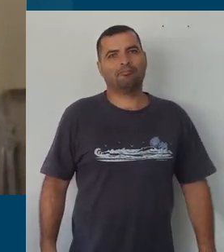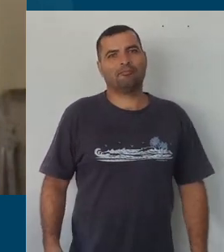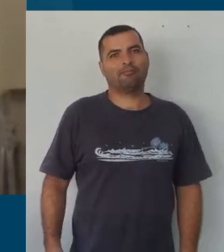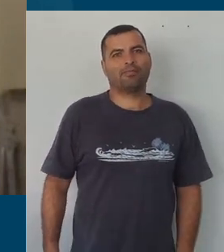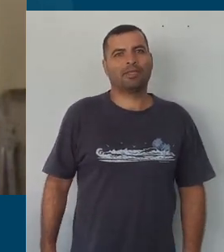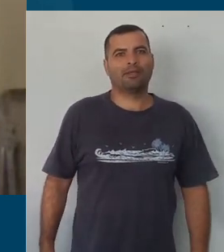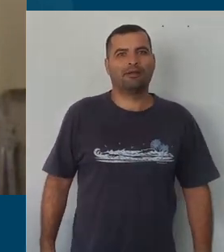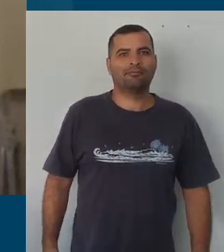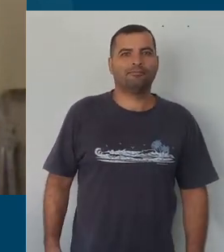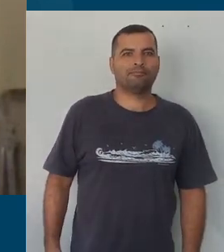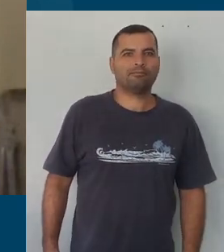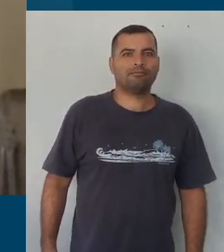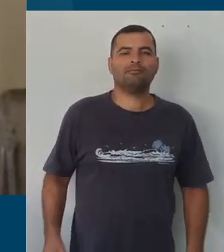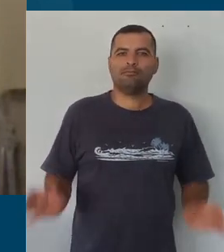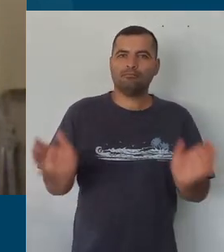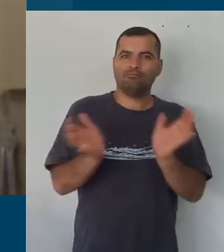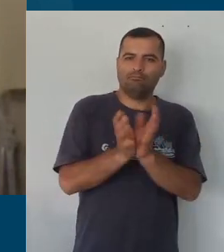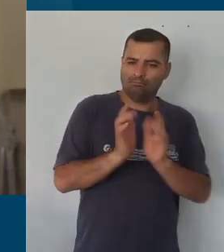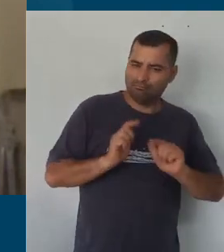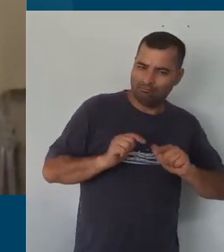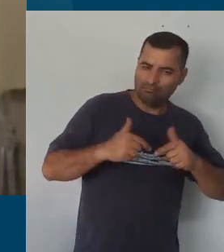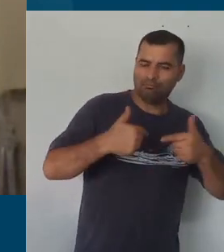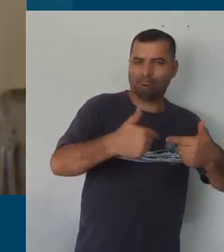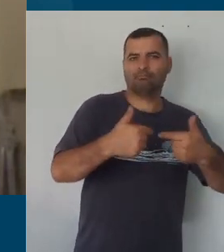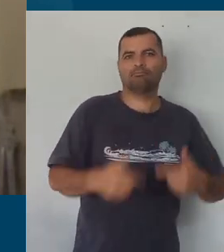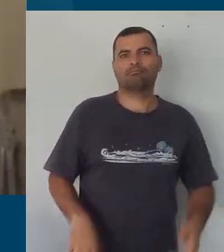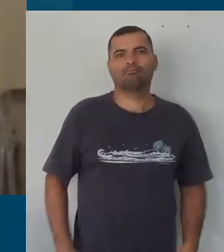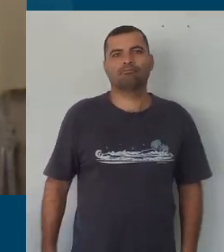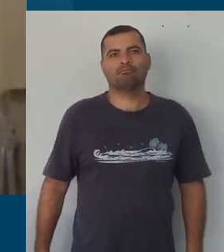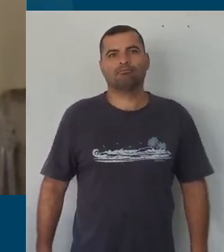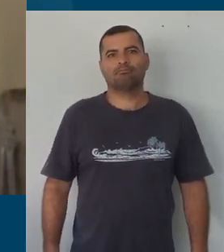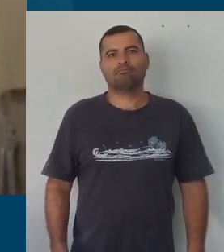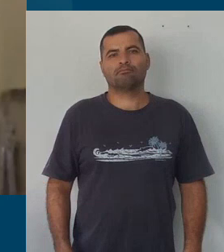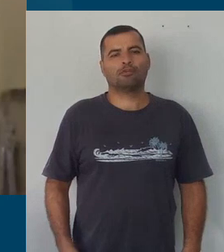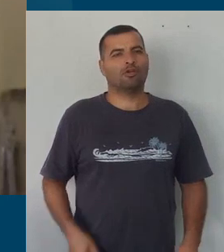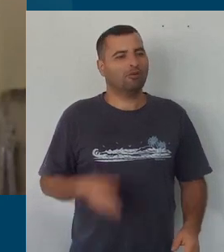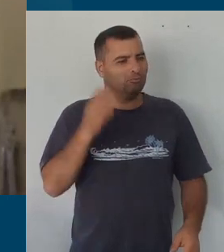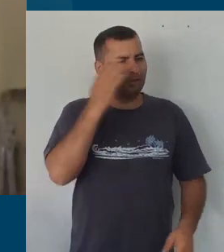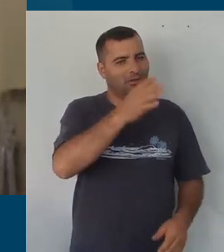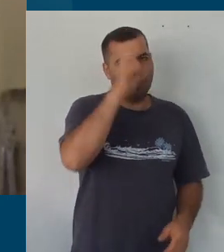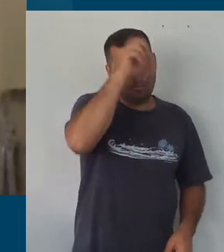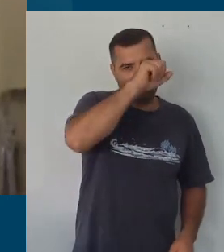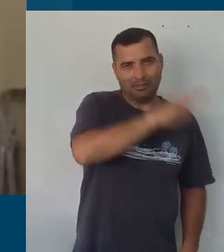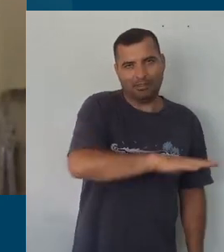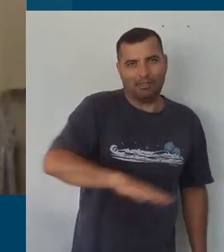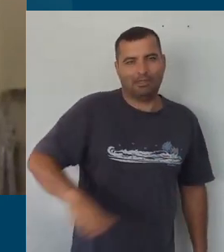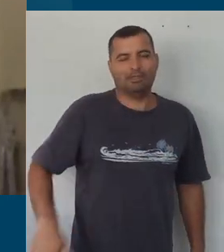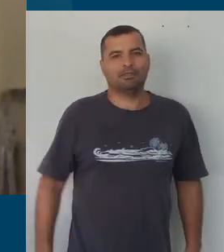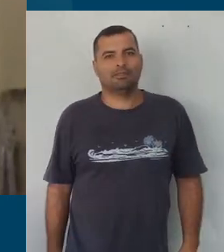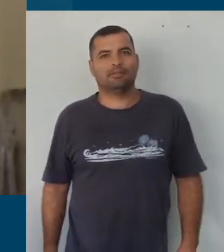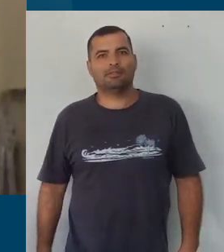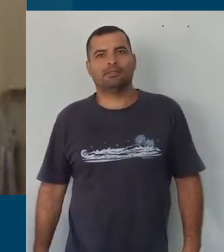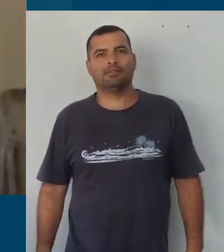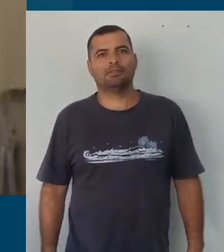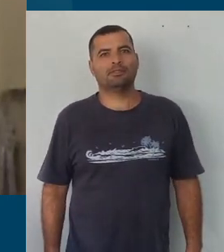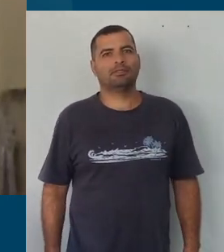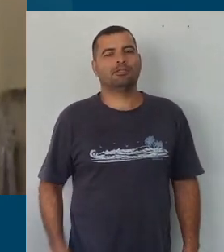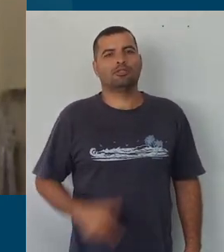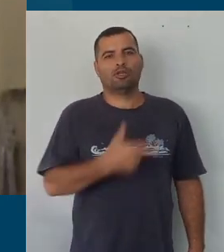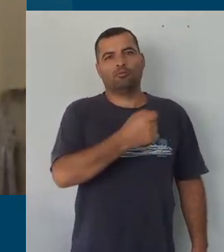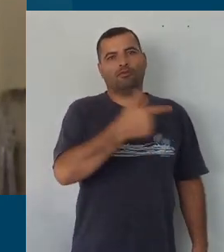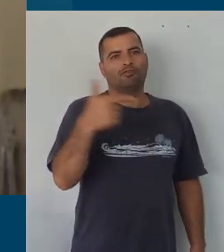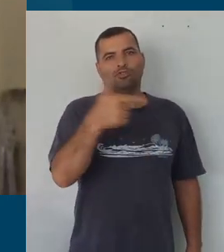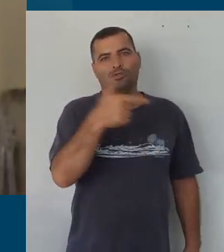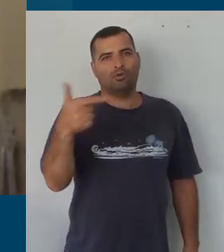Participação ativa em prol da aprendizagem das nossas crianças, 2022 será um ano